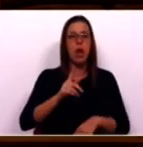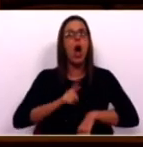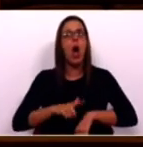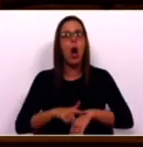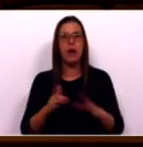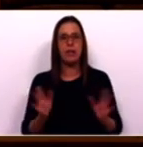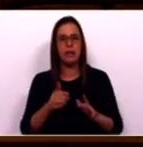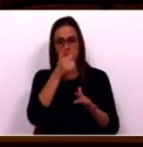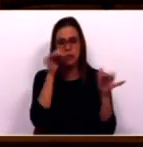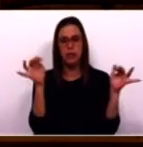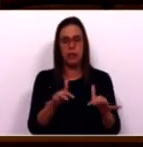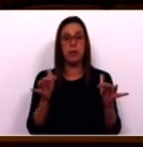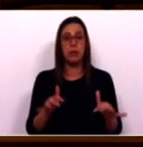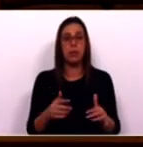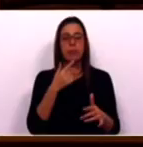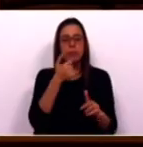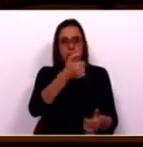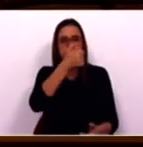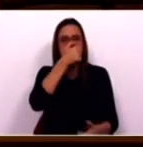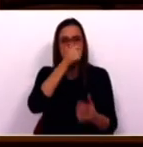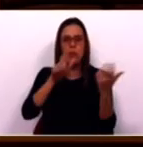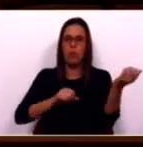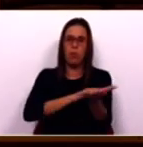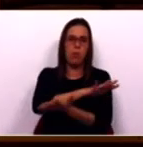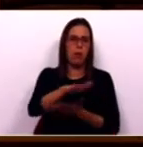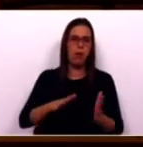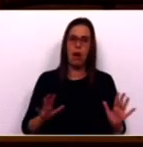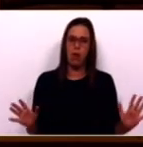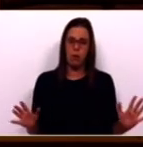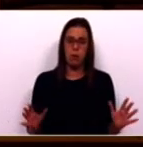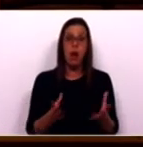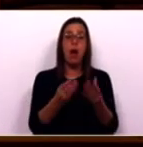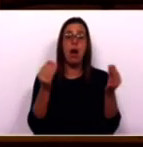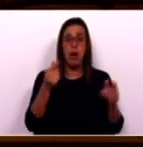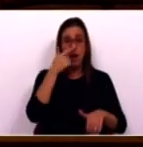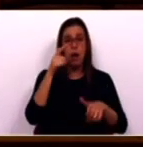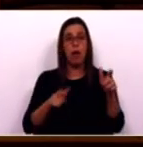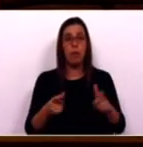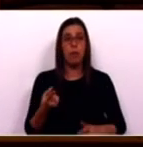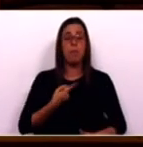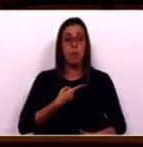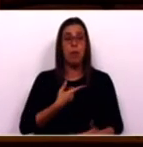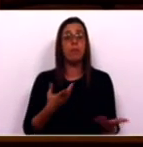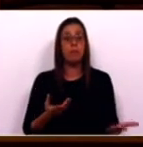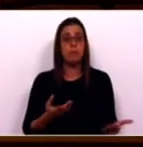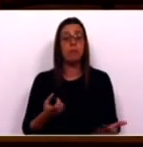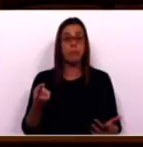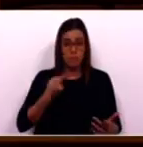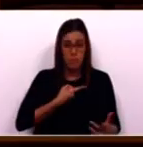certas horas de ponta. E a sobrelutação e o caos são de tal ordem que muitas pessoas se veem obrigadas,